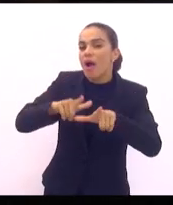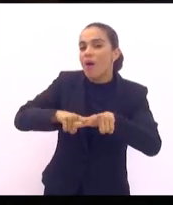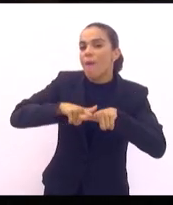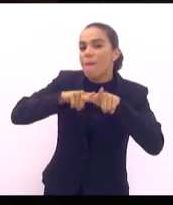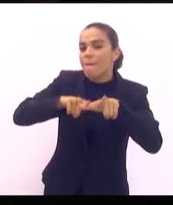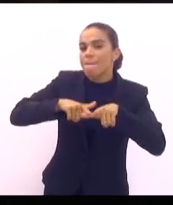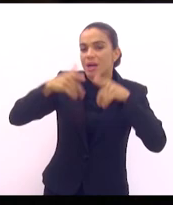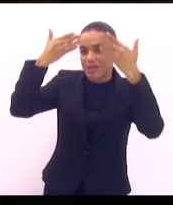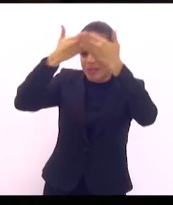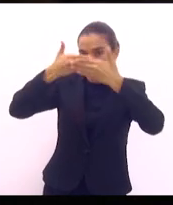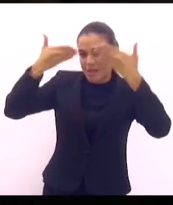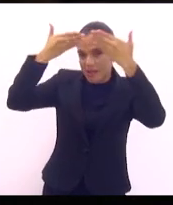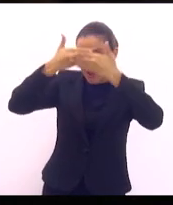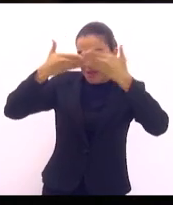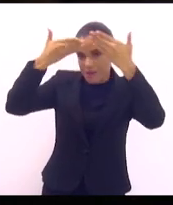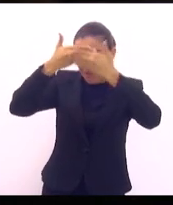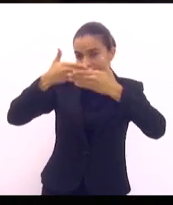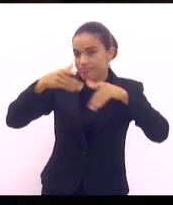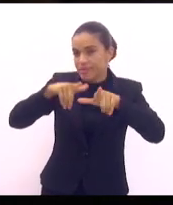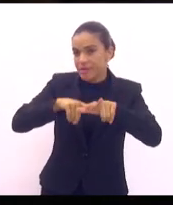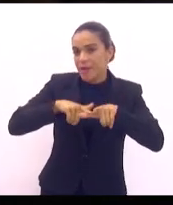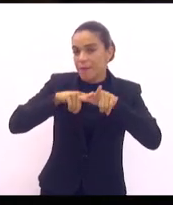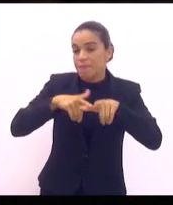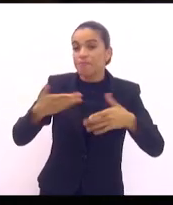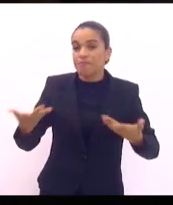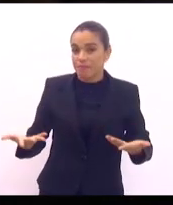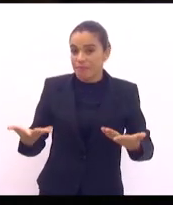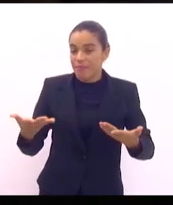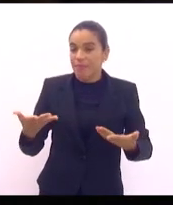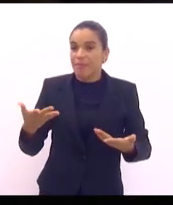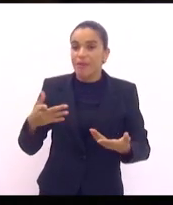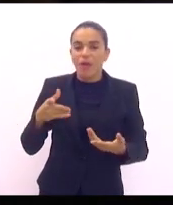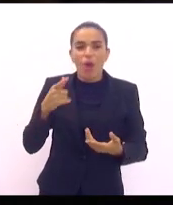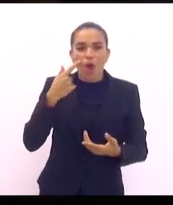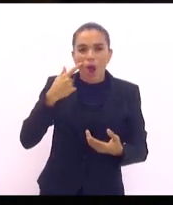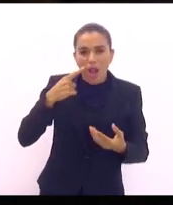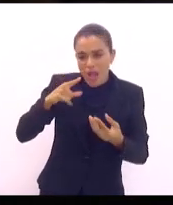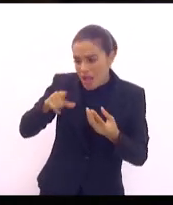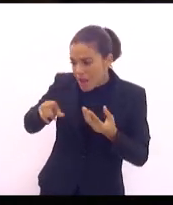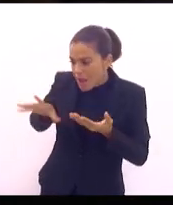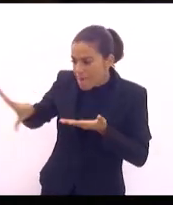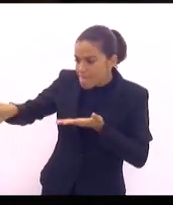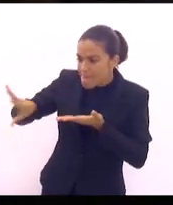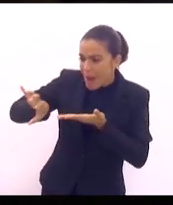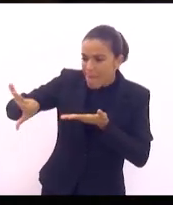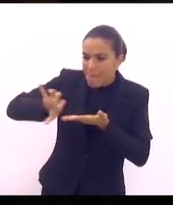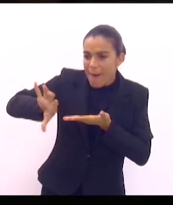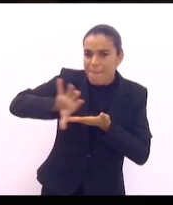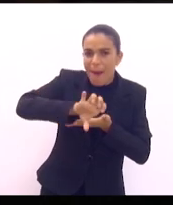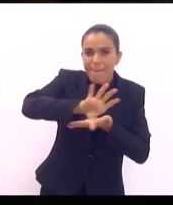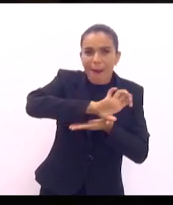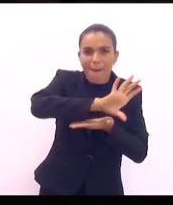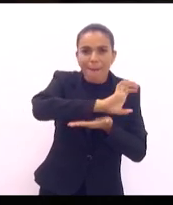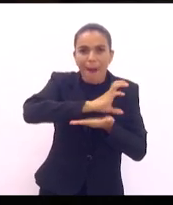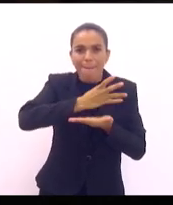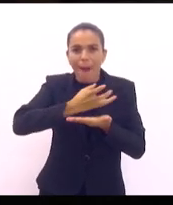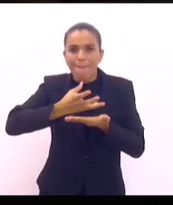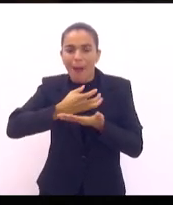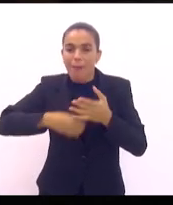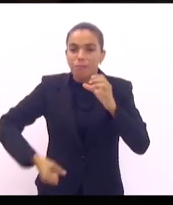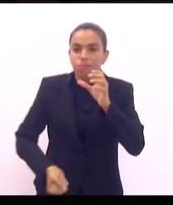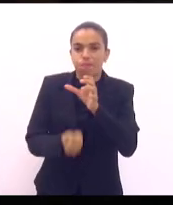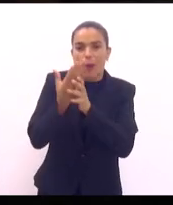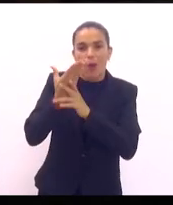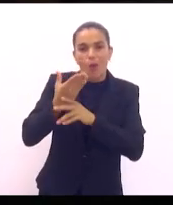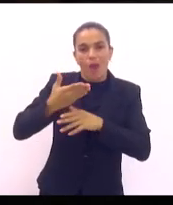nasceu a Umbanda. Veja, a Umbanda nasceu de uma mescla religiosa. E por incrível